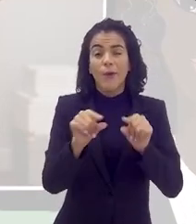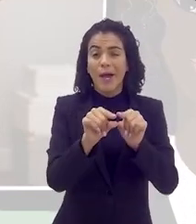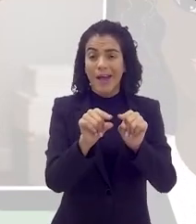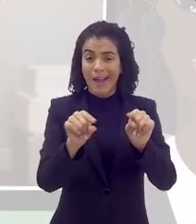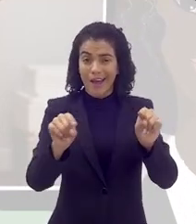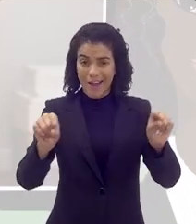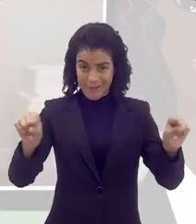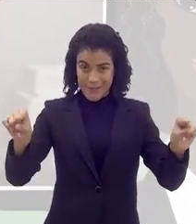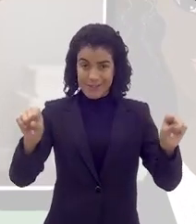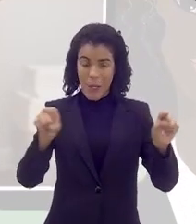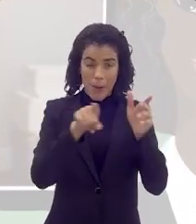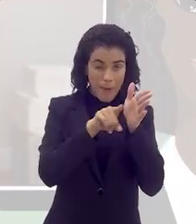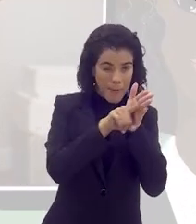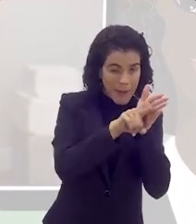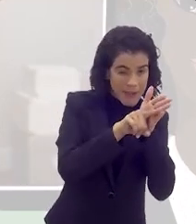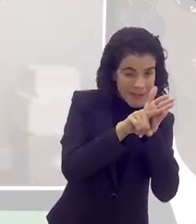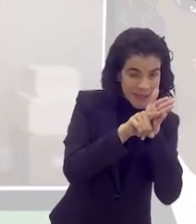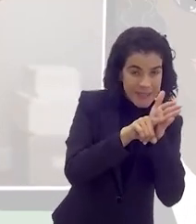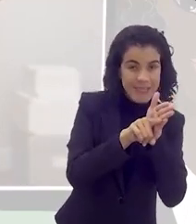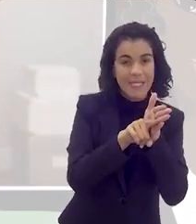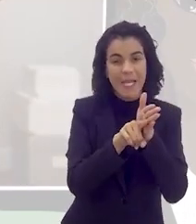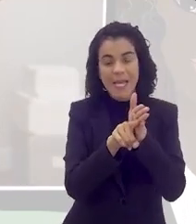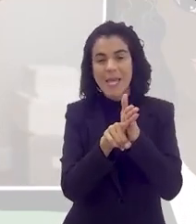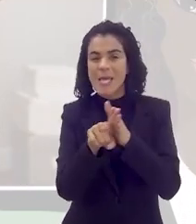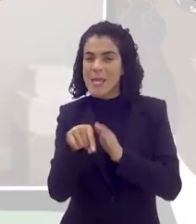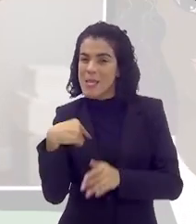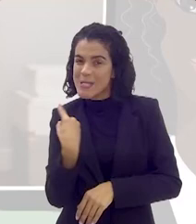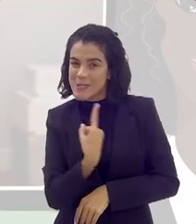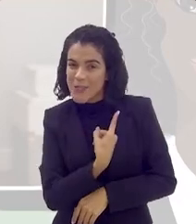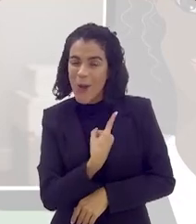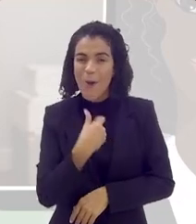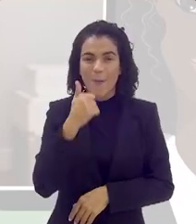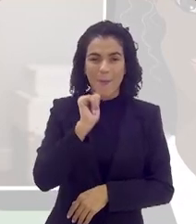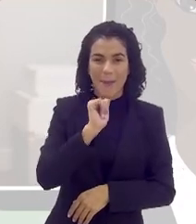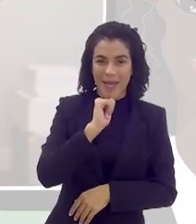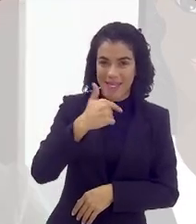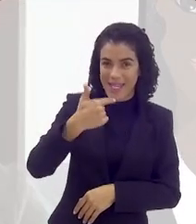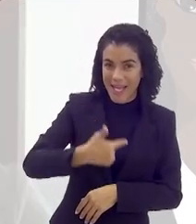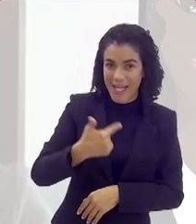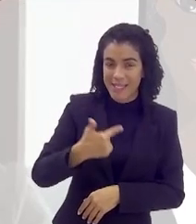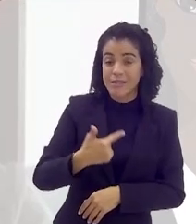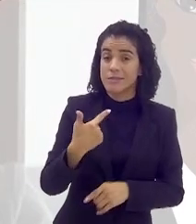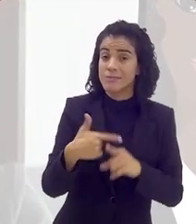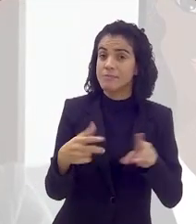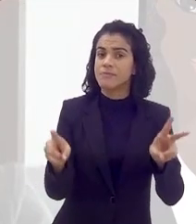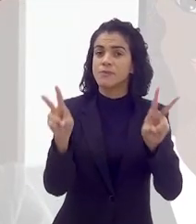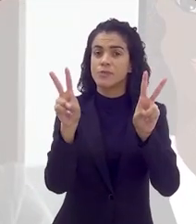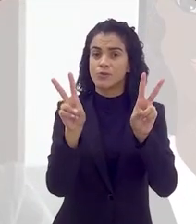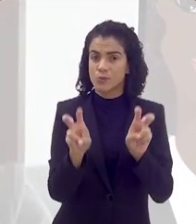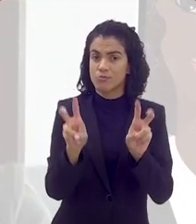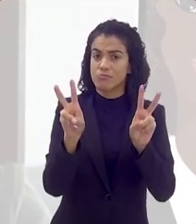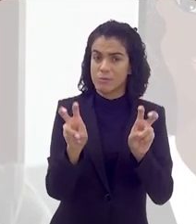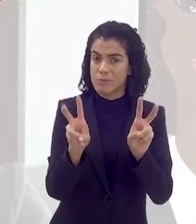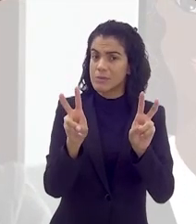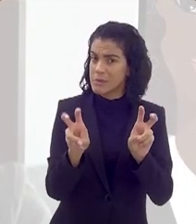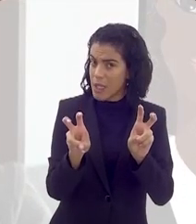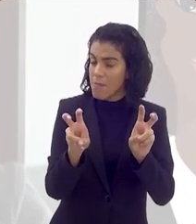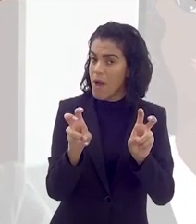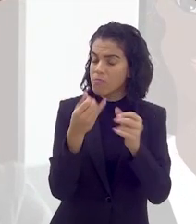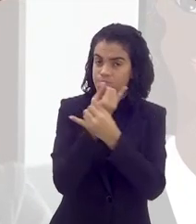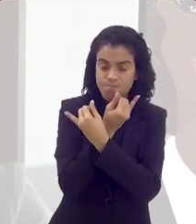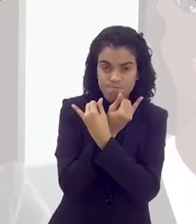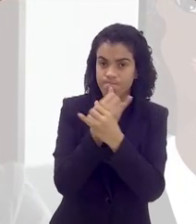numa frase que eu andei pesquisando, somos madrastas, porque realmente foi um tema que me